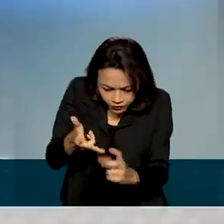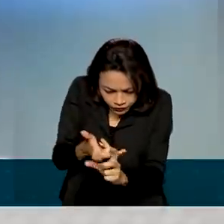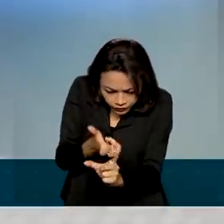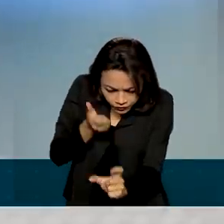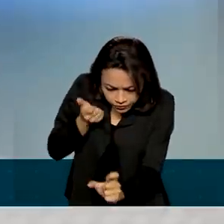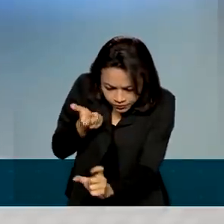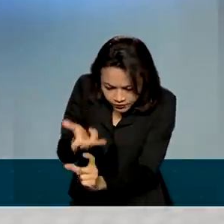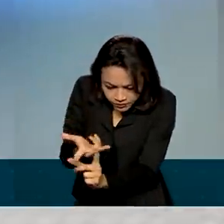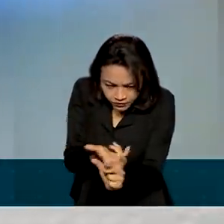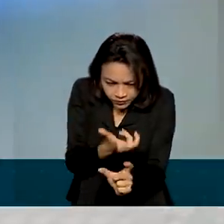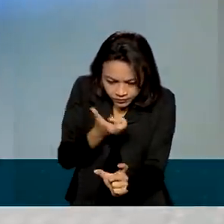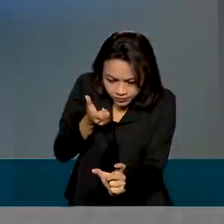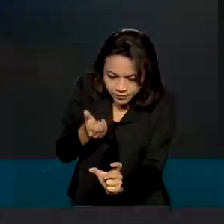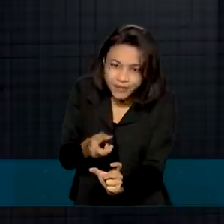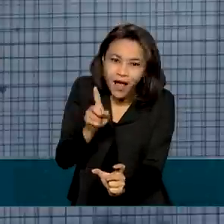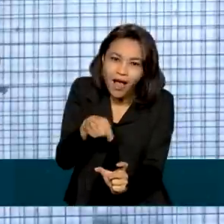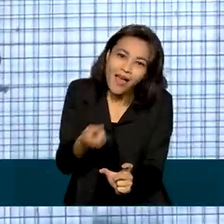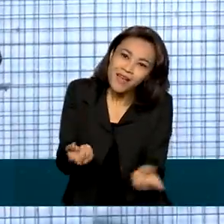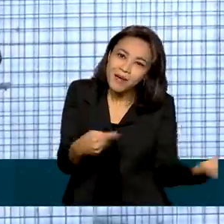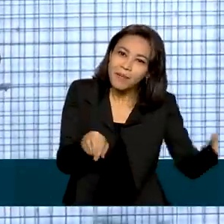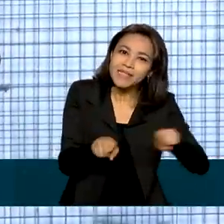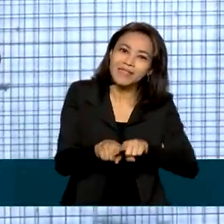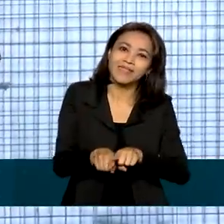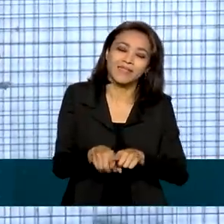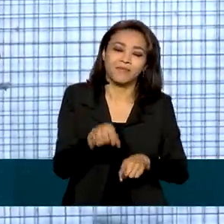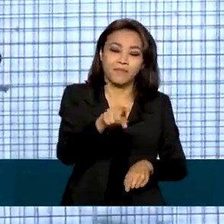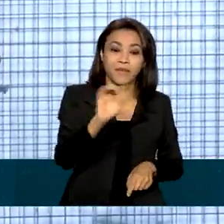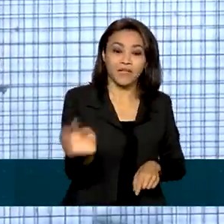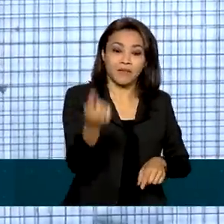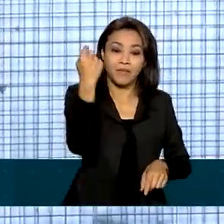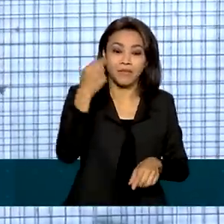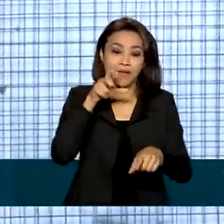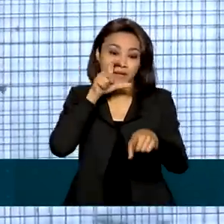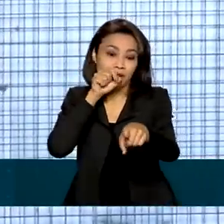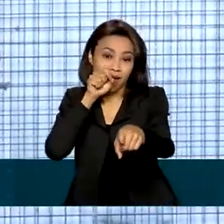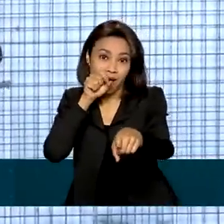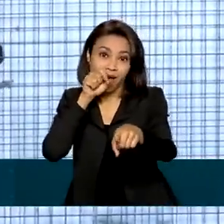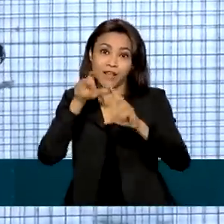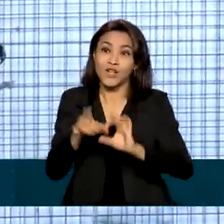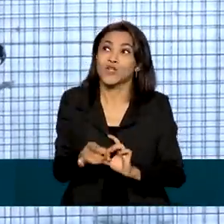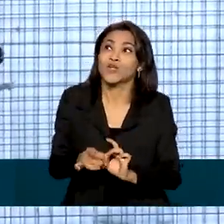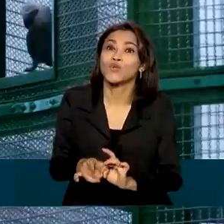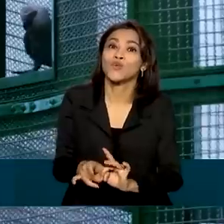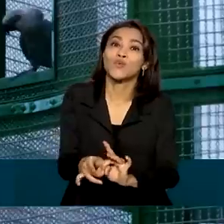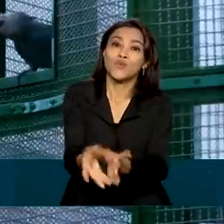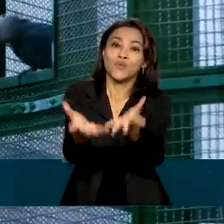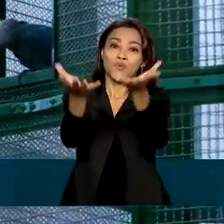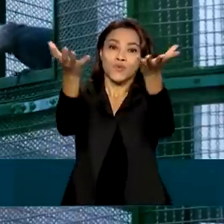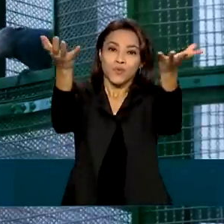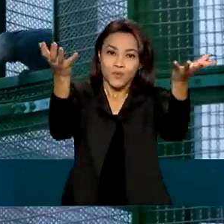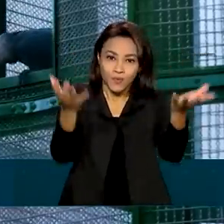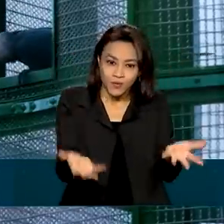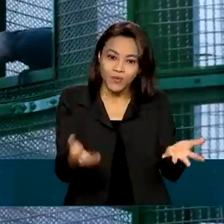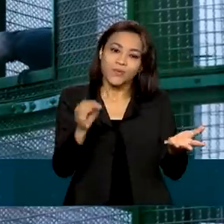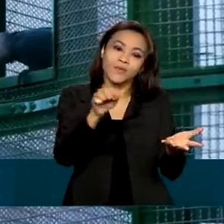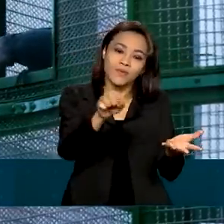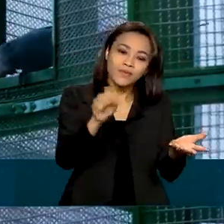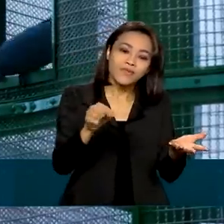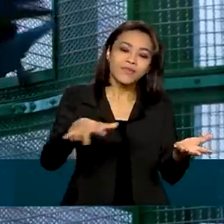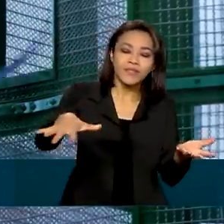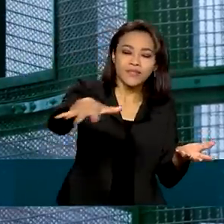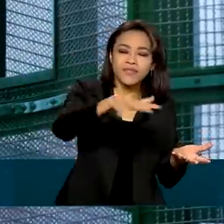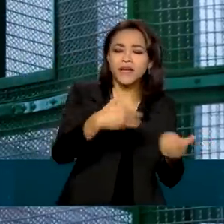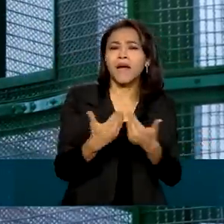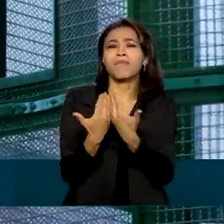justamente por meio dessa parceria. A soltura das primeiras ararinhas está sendo feita de forma branda. As portas do recinto